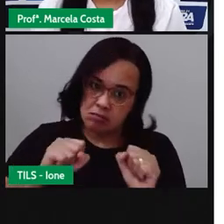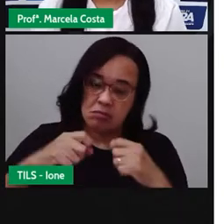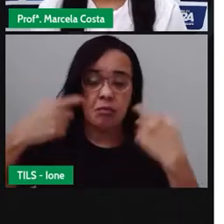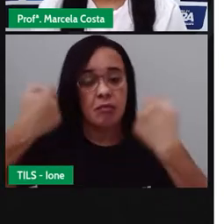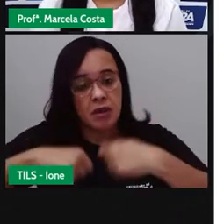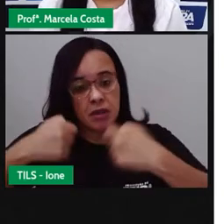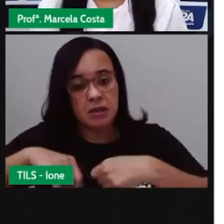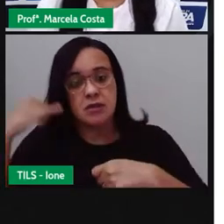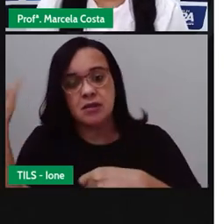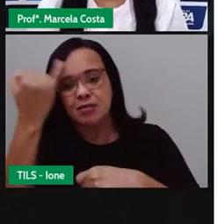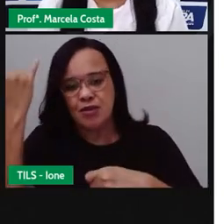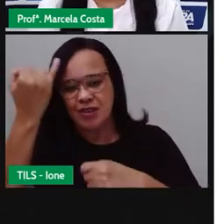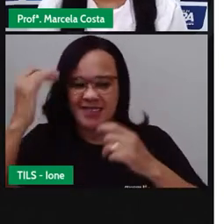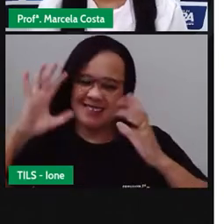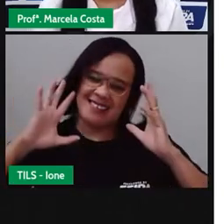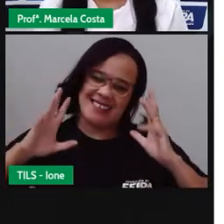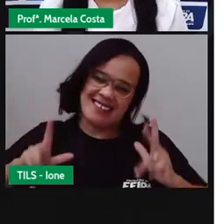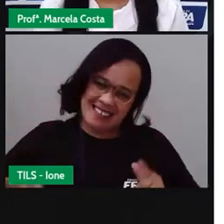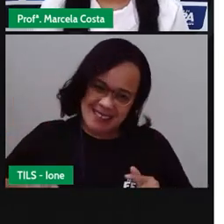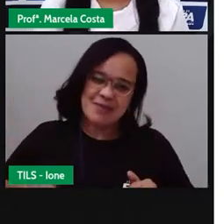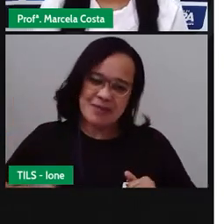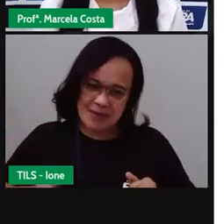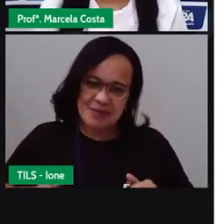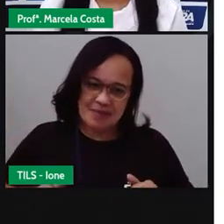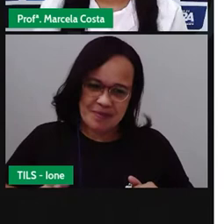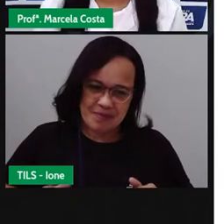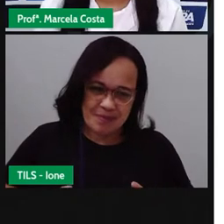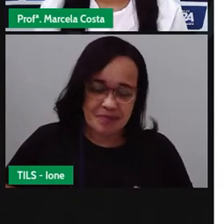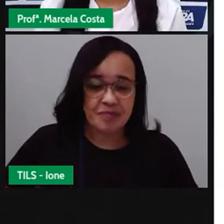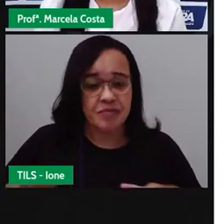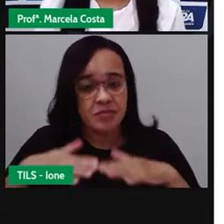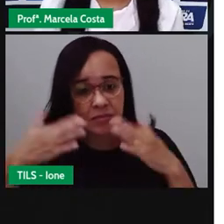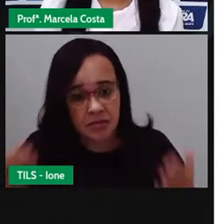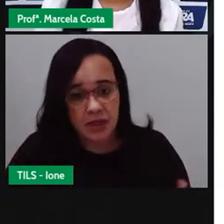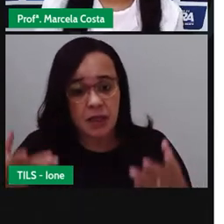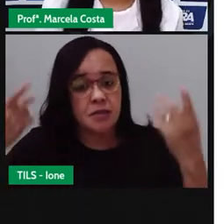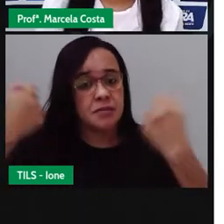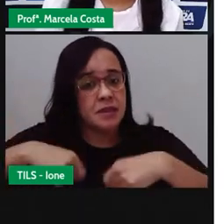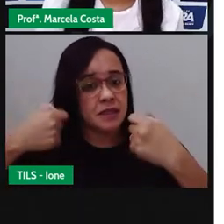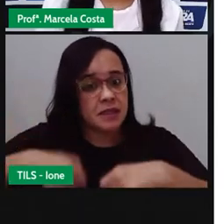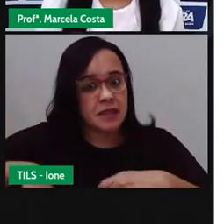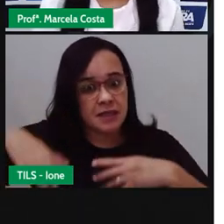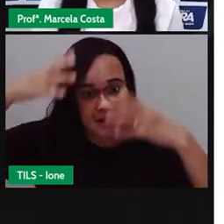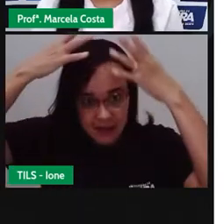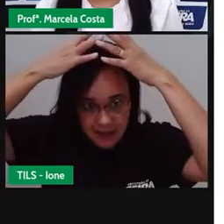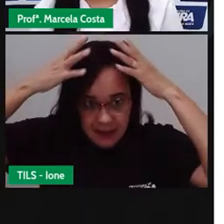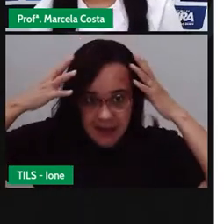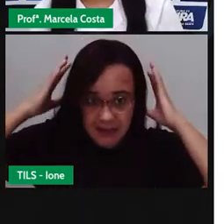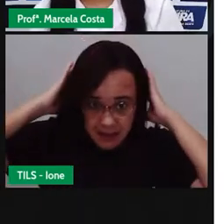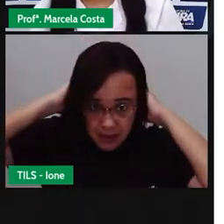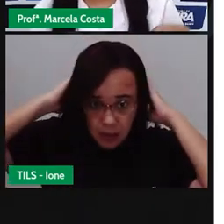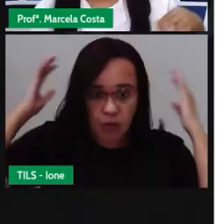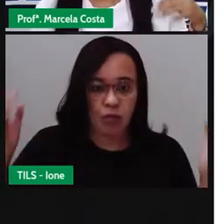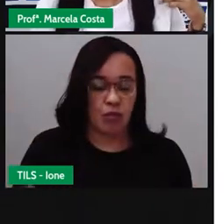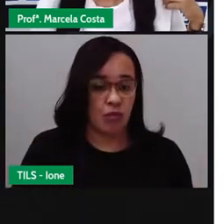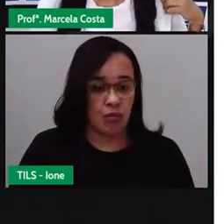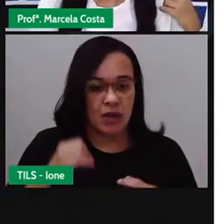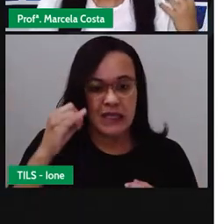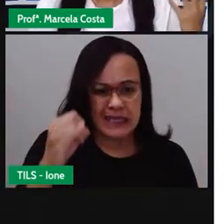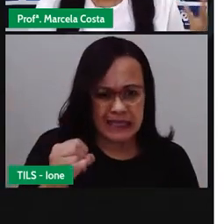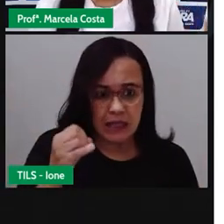em cima. Nos lugares onde vem de alimento, né, comida chica, como feijoada,